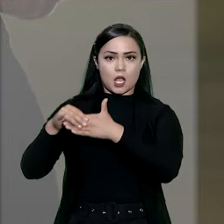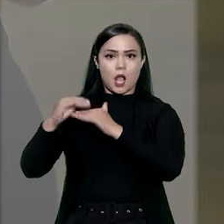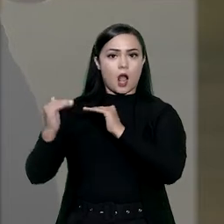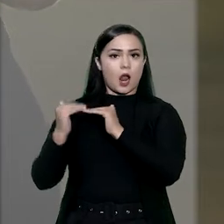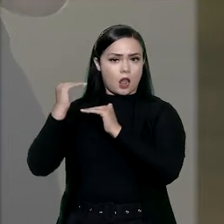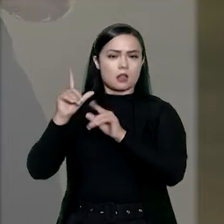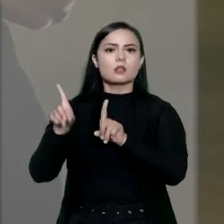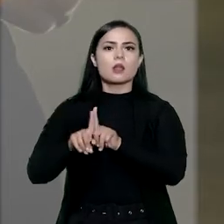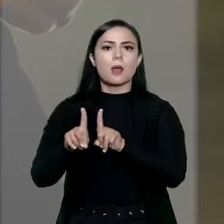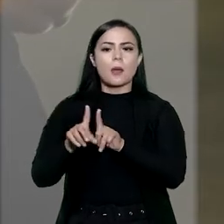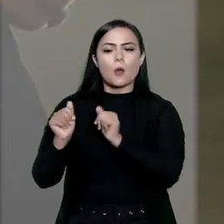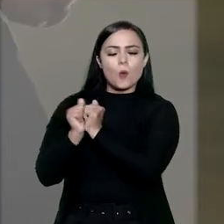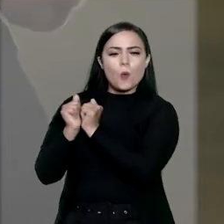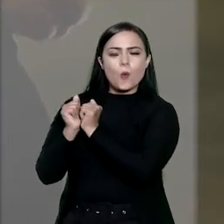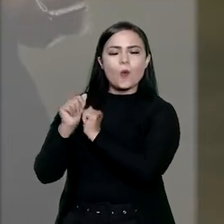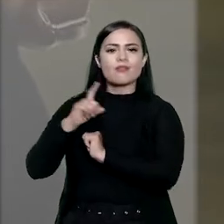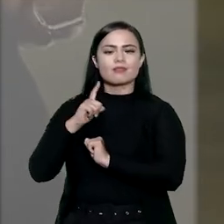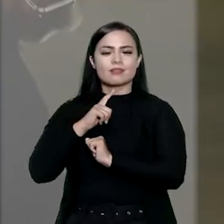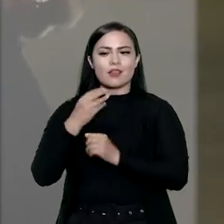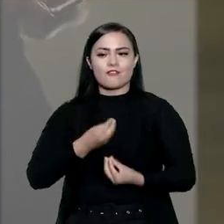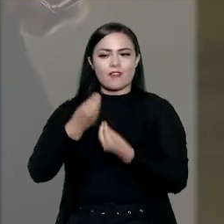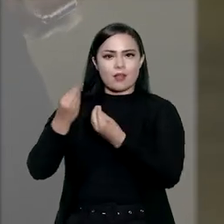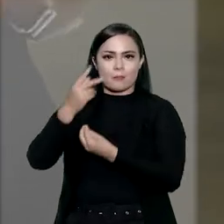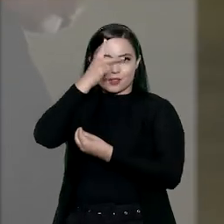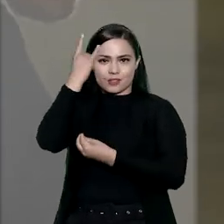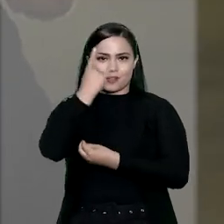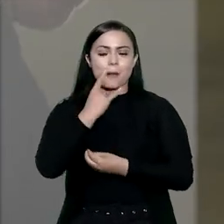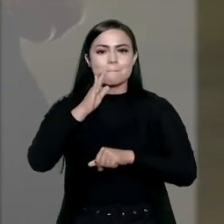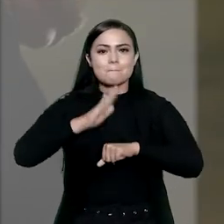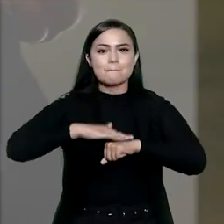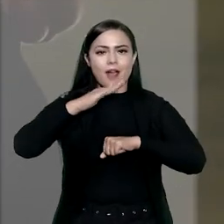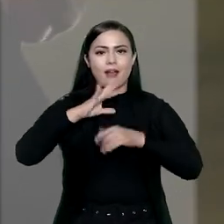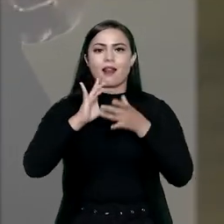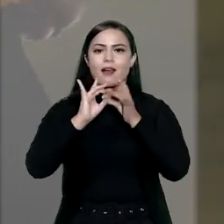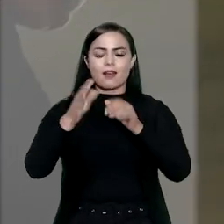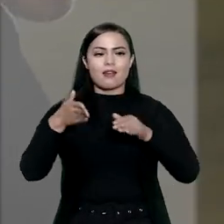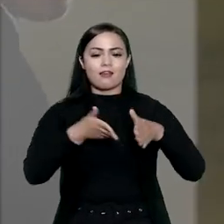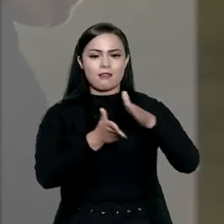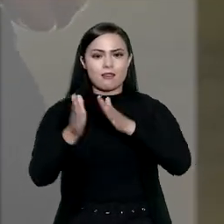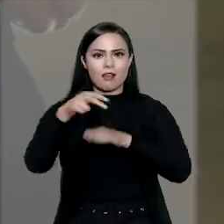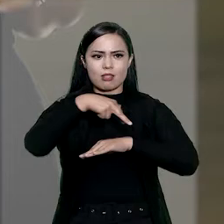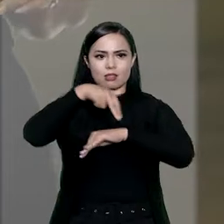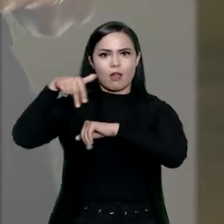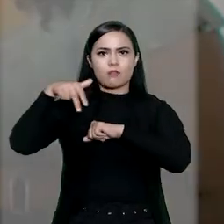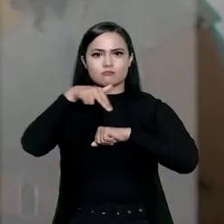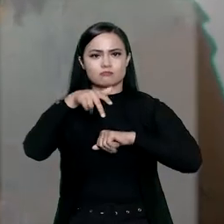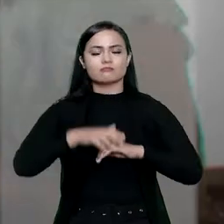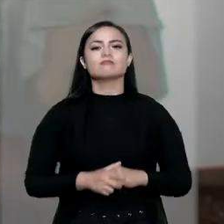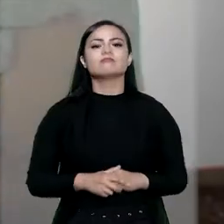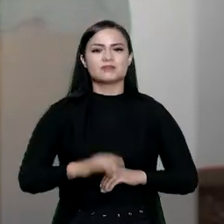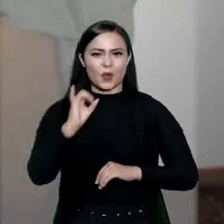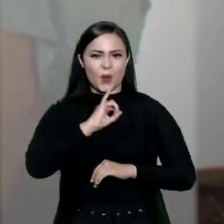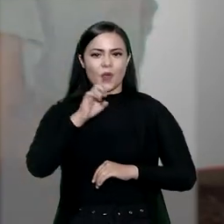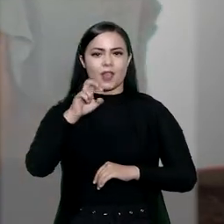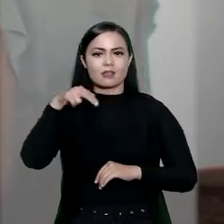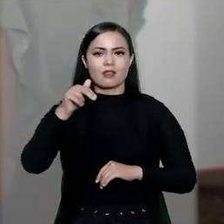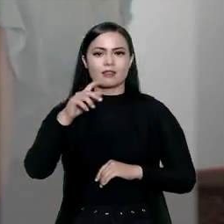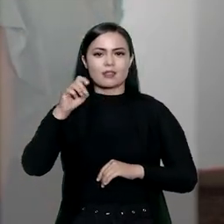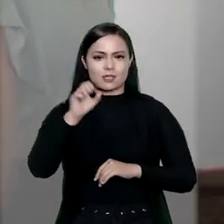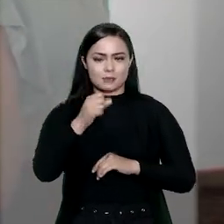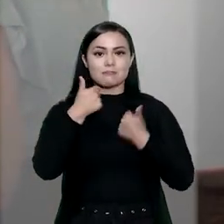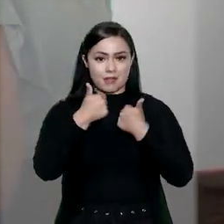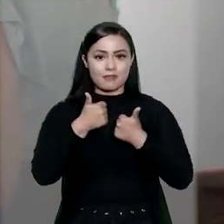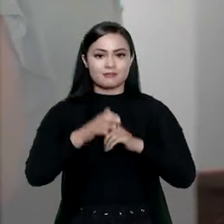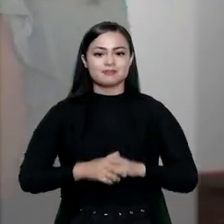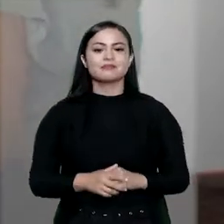guiar, além de companhia, oferece à pessoa cega maior autonomia na mobilidade. Oi, Hernandes, tudo